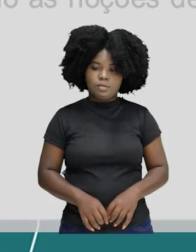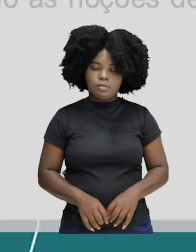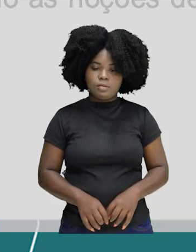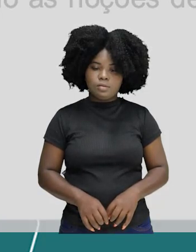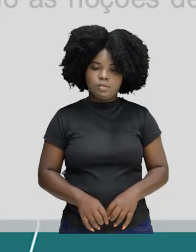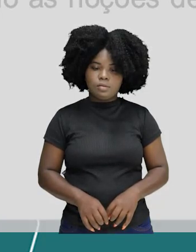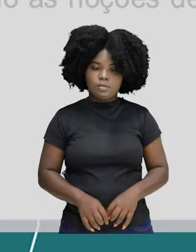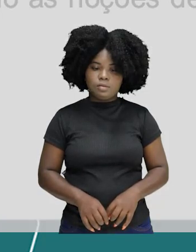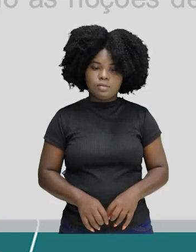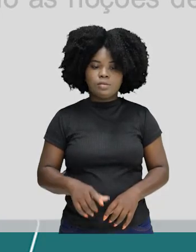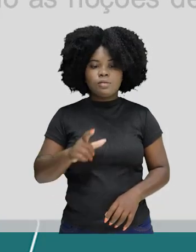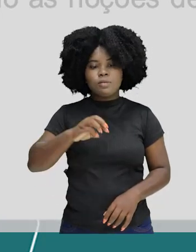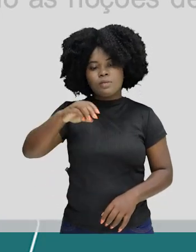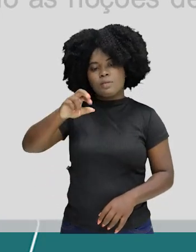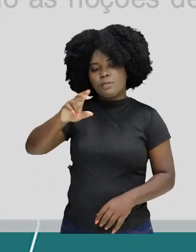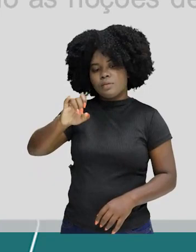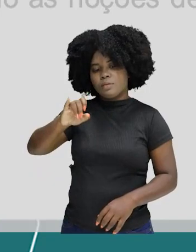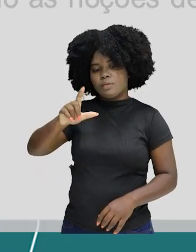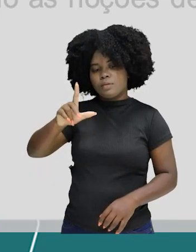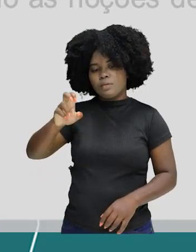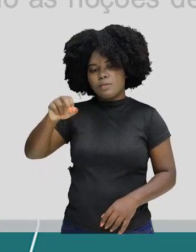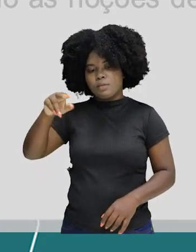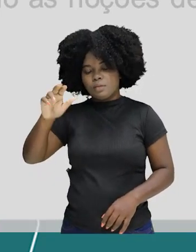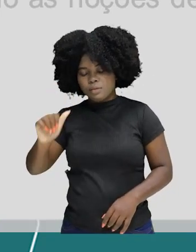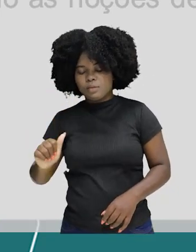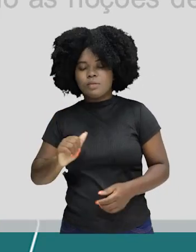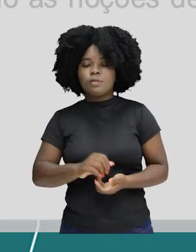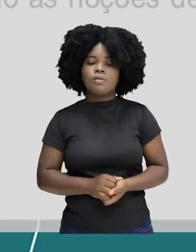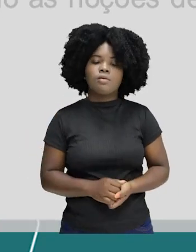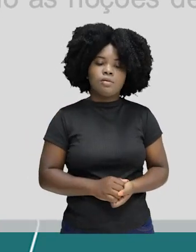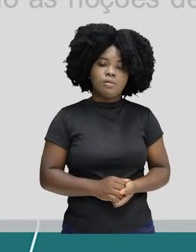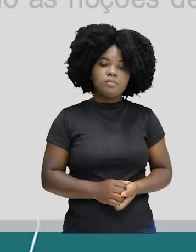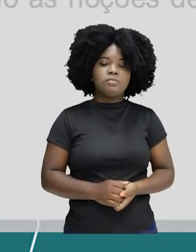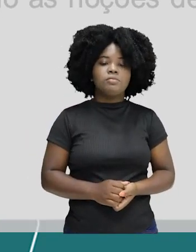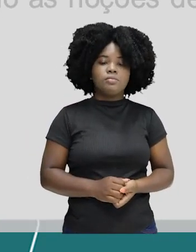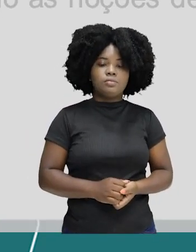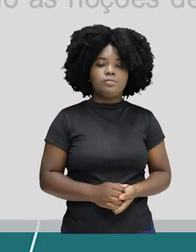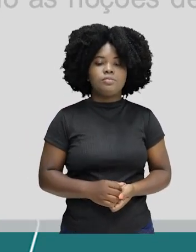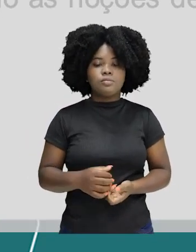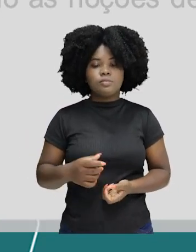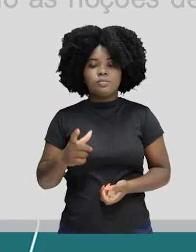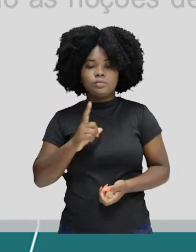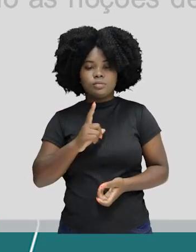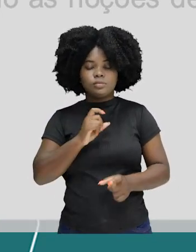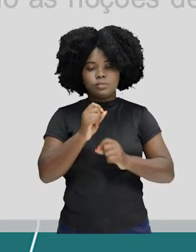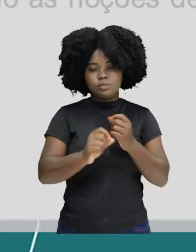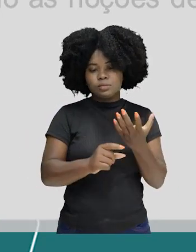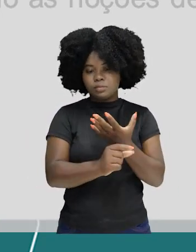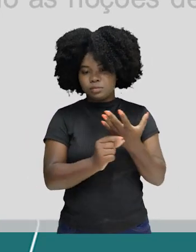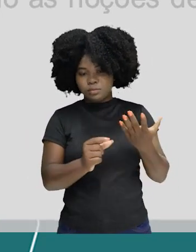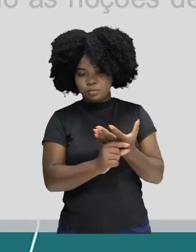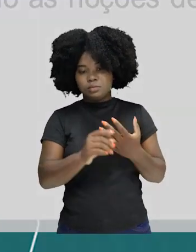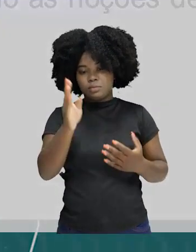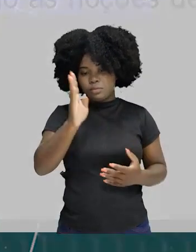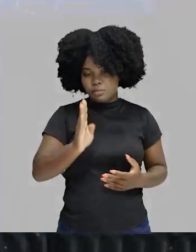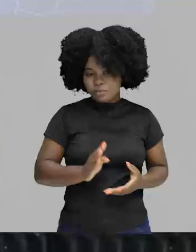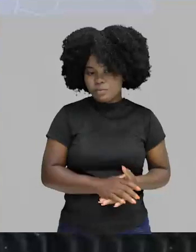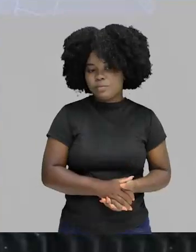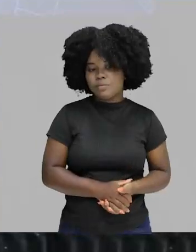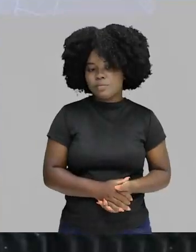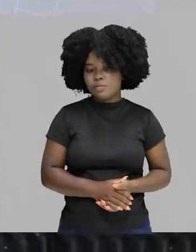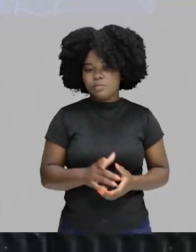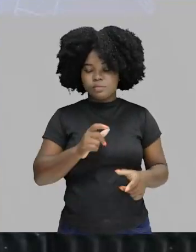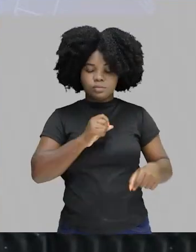Nossa querida Marilena Chaui, nas grandes pensadoras do nosso Brasil. Então, veja só, quando você